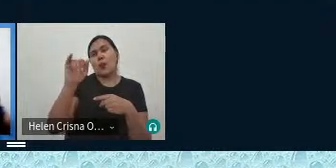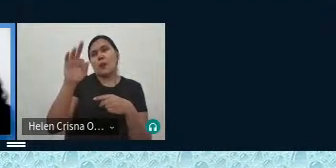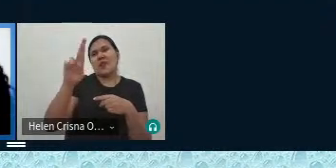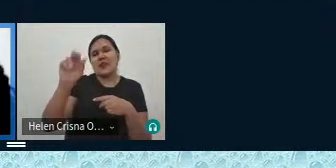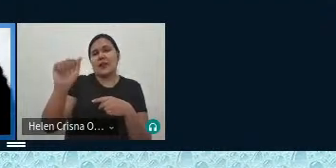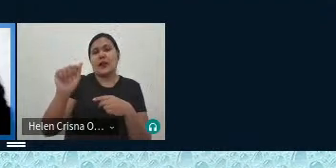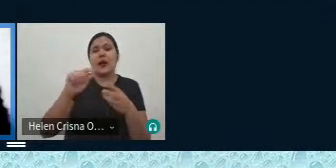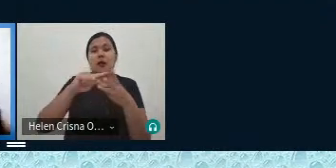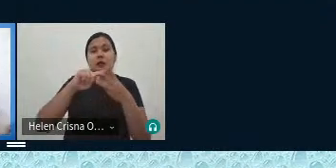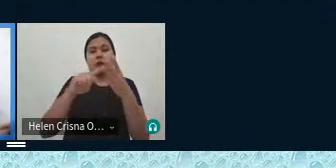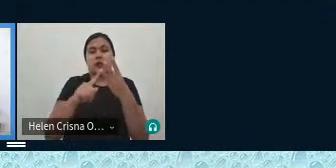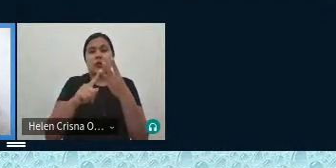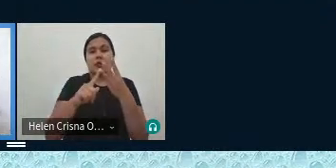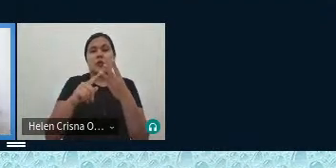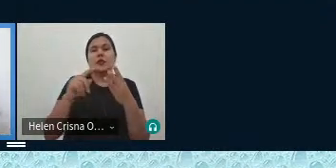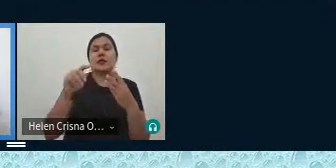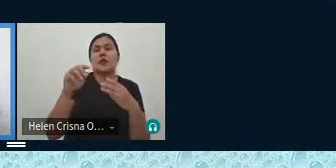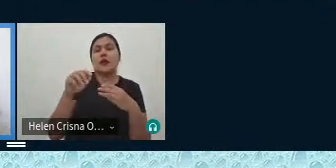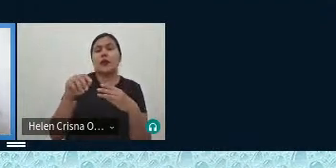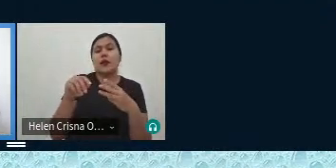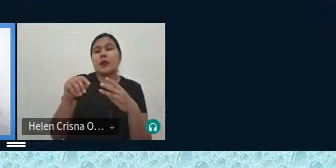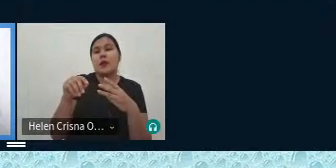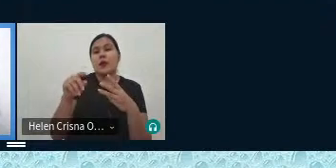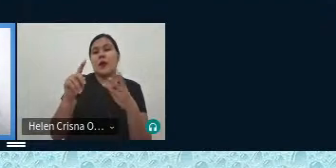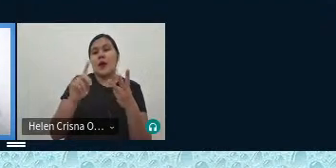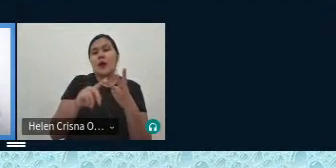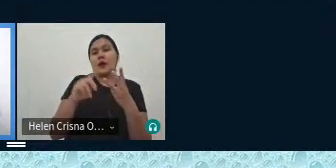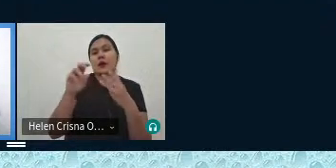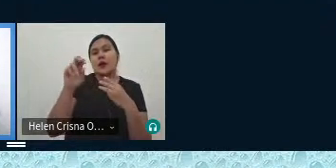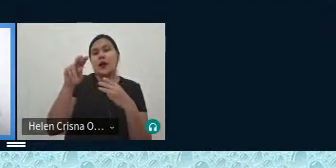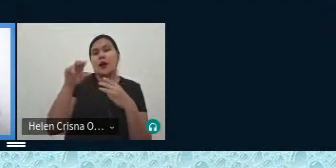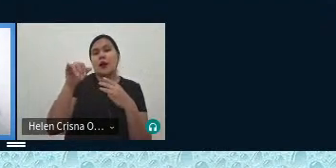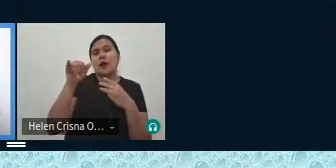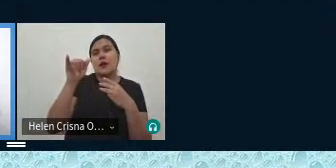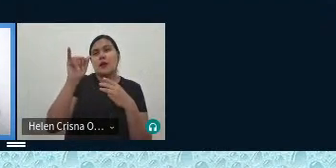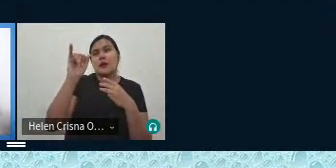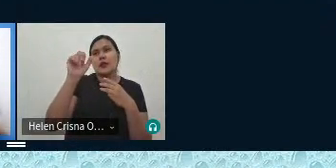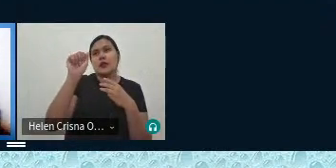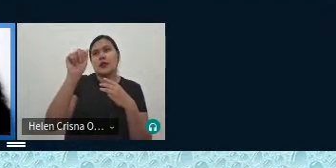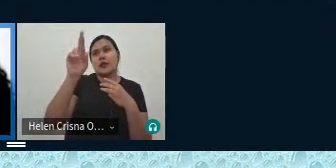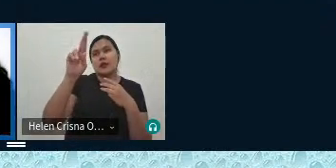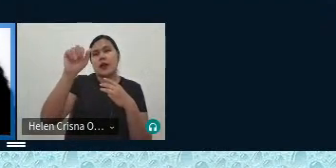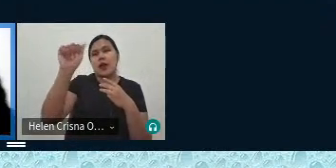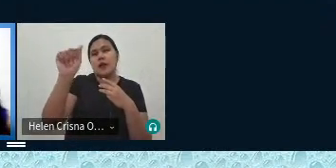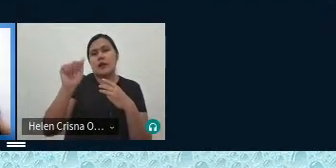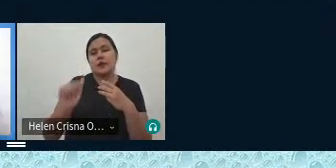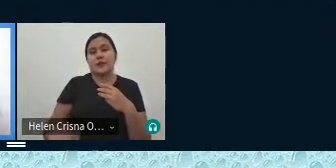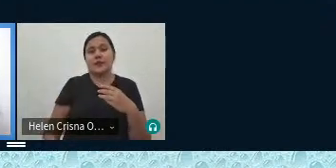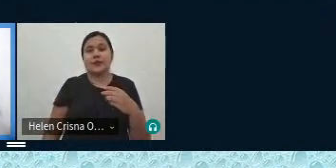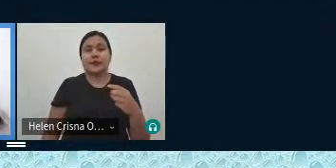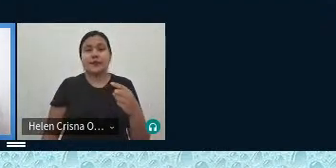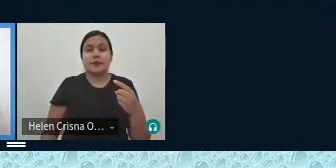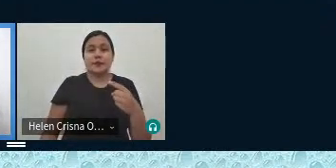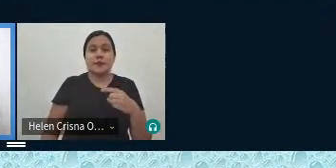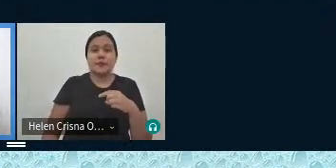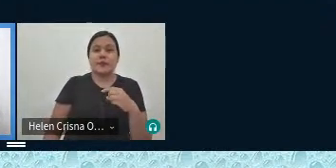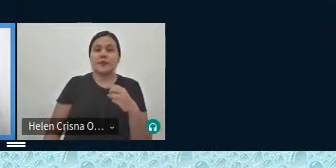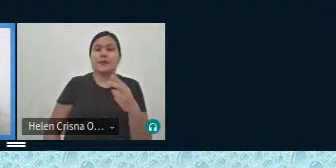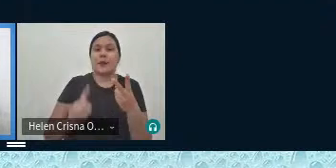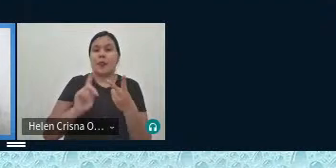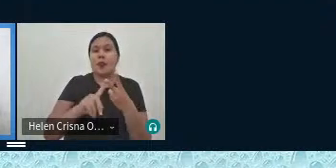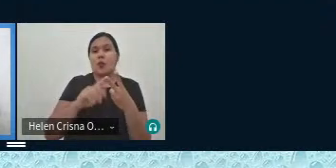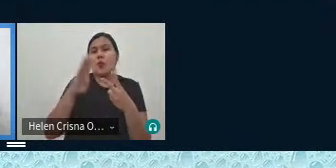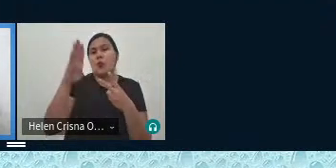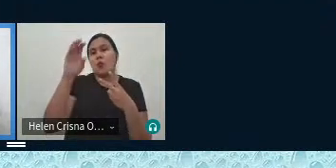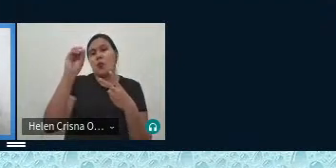três três peões para jogar a uiara então aqui está a uiara que é um dos peões